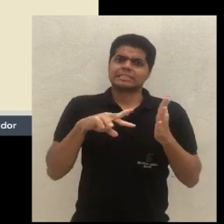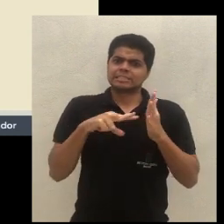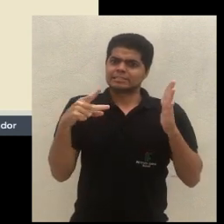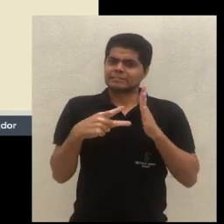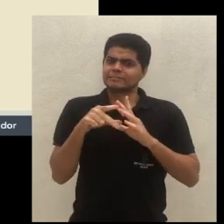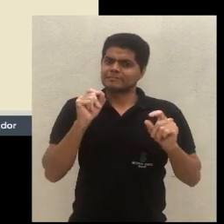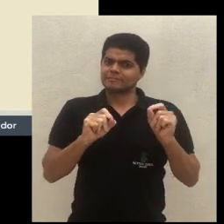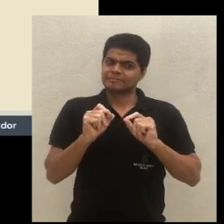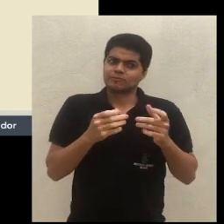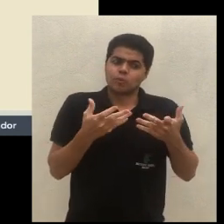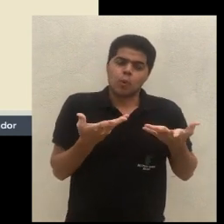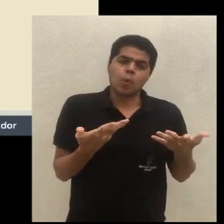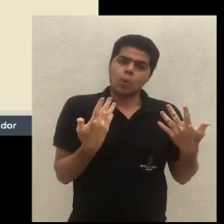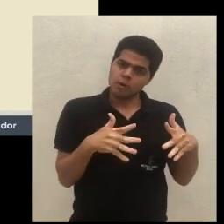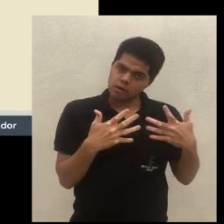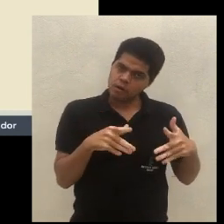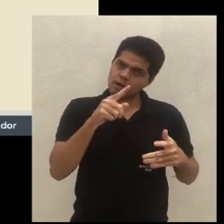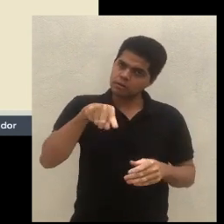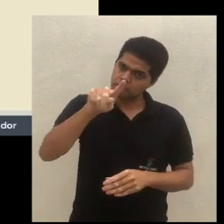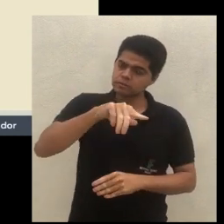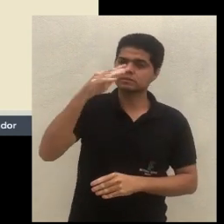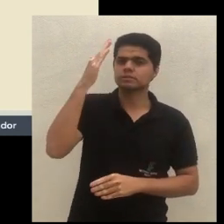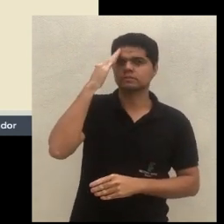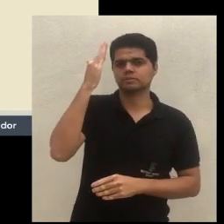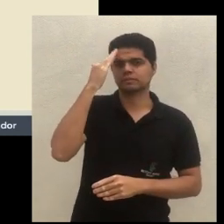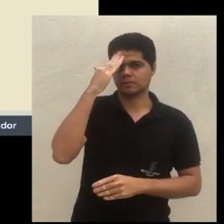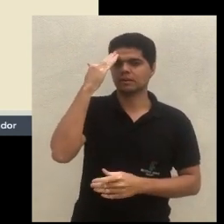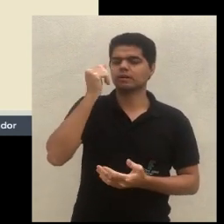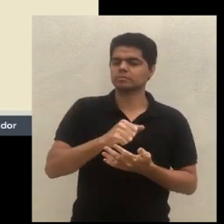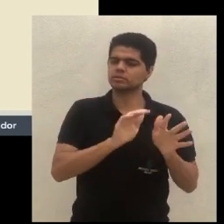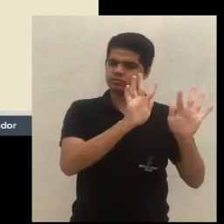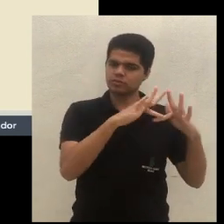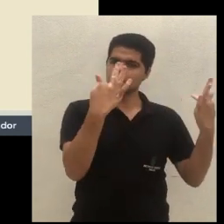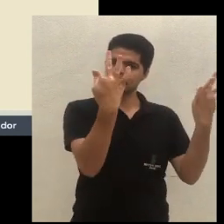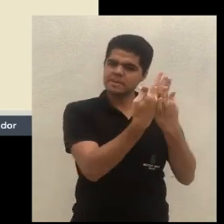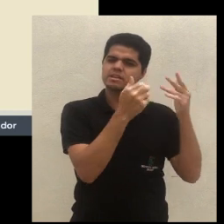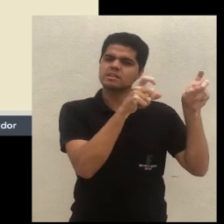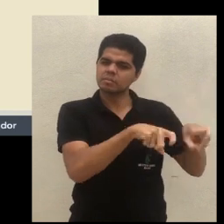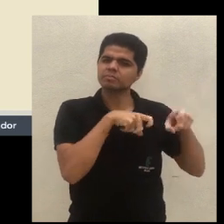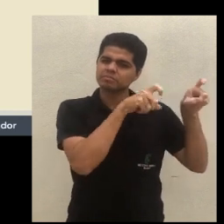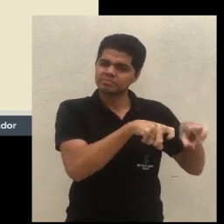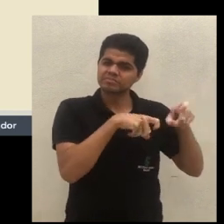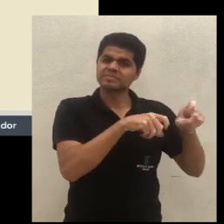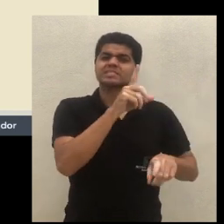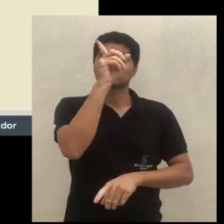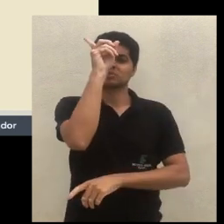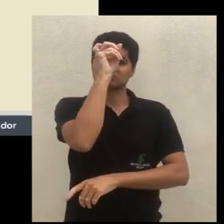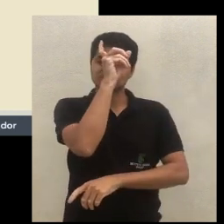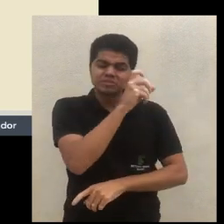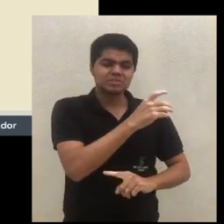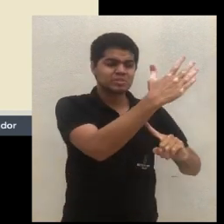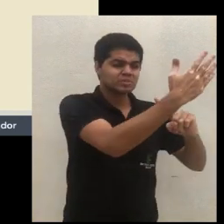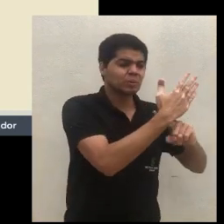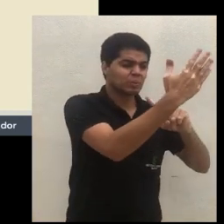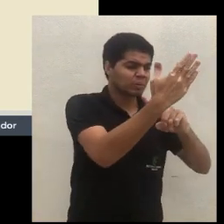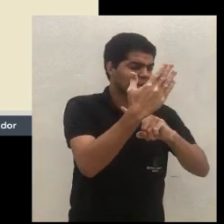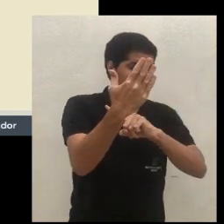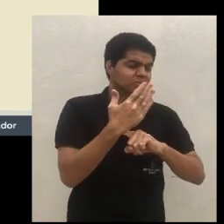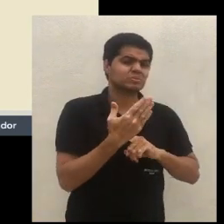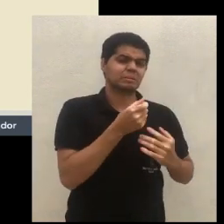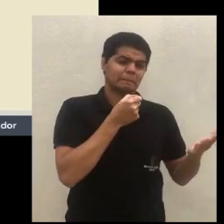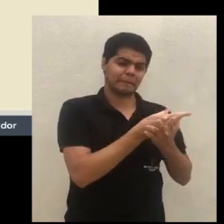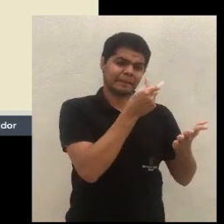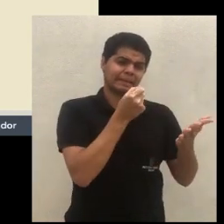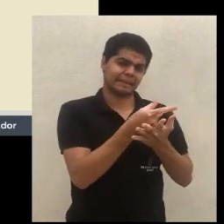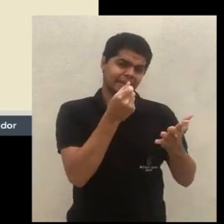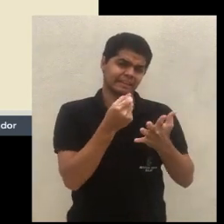muito significativo no campo. Todos vocês sabem, principalmente a agricultura familiar, quanto é difícil a mão de obra. E o quanto